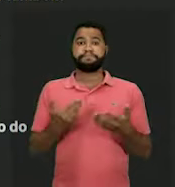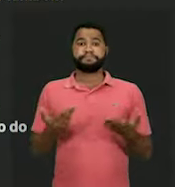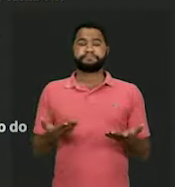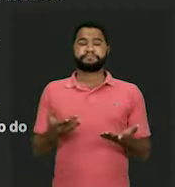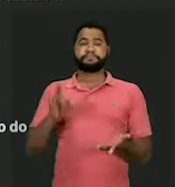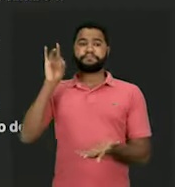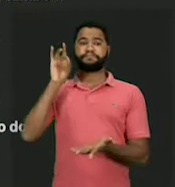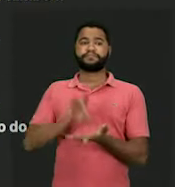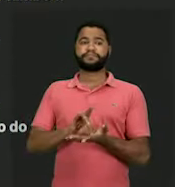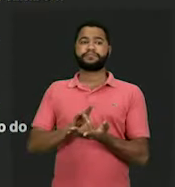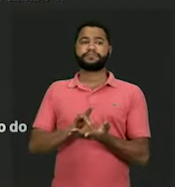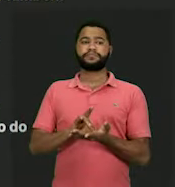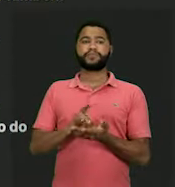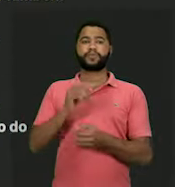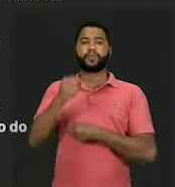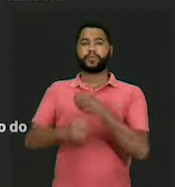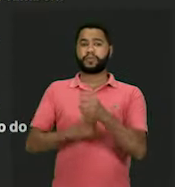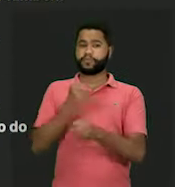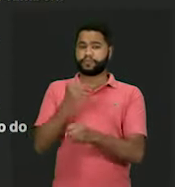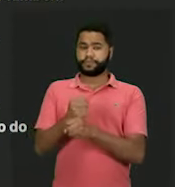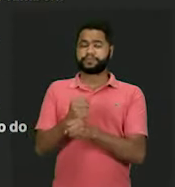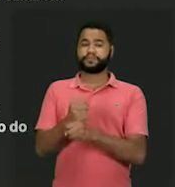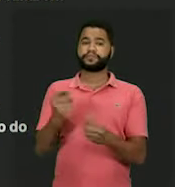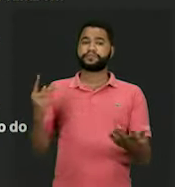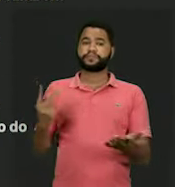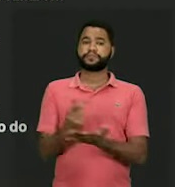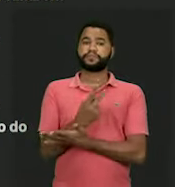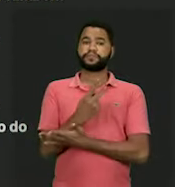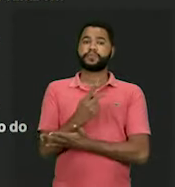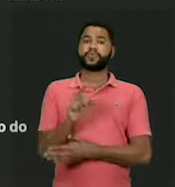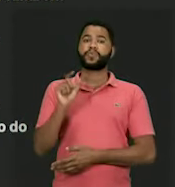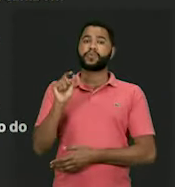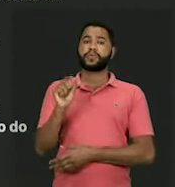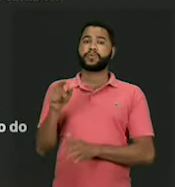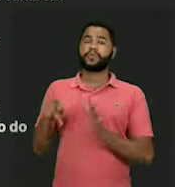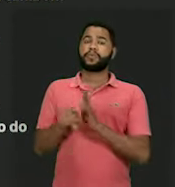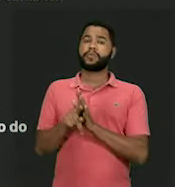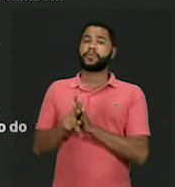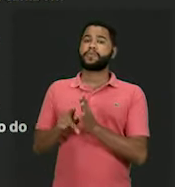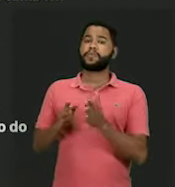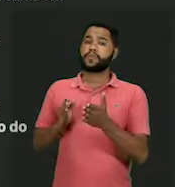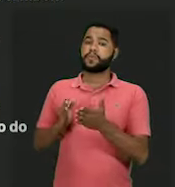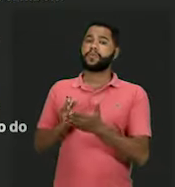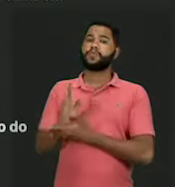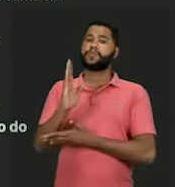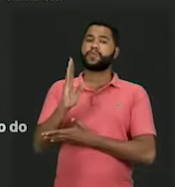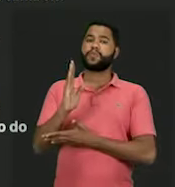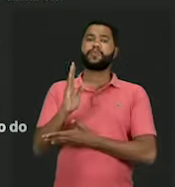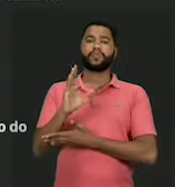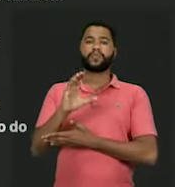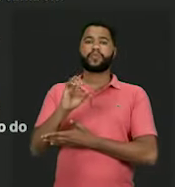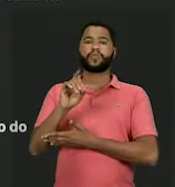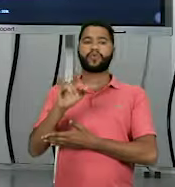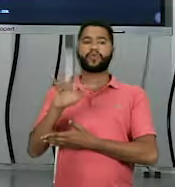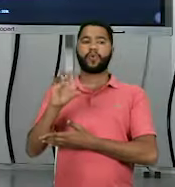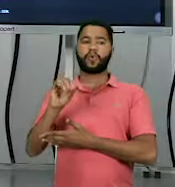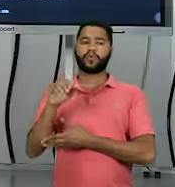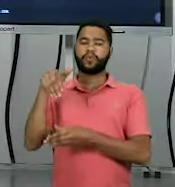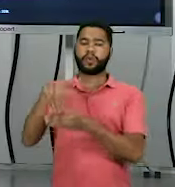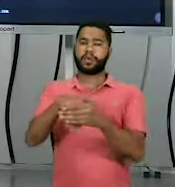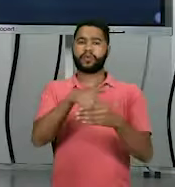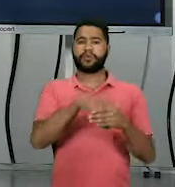concretizar no ano seguinte. Isso ocorreu a partir da aprovação do Código Eleitoral de 1932,